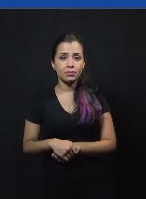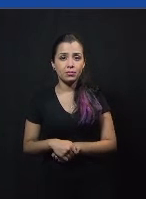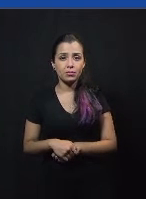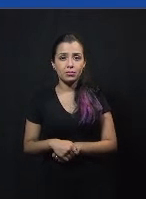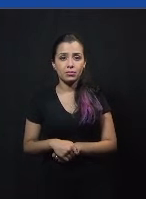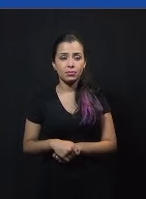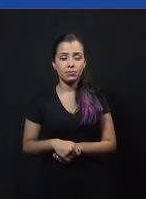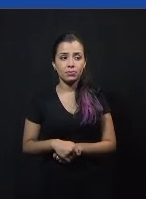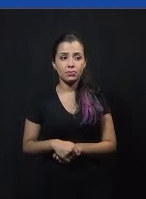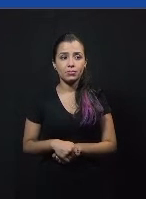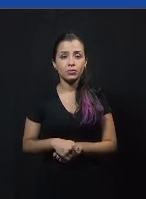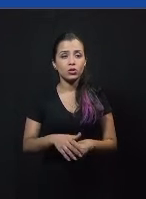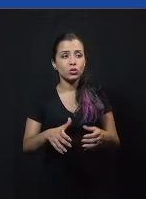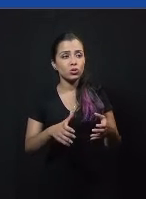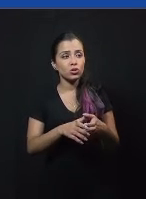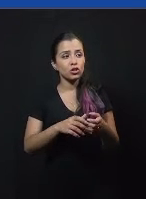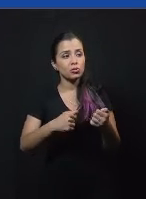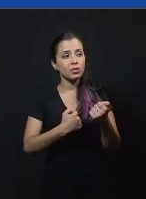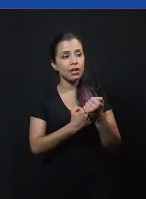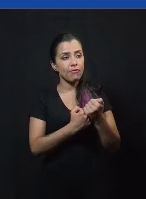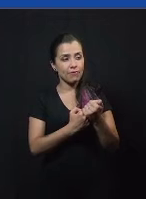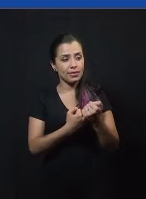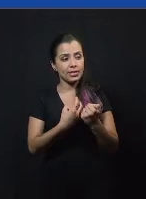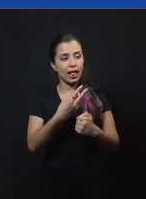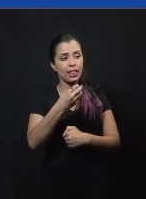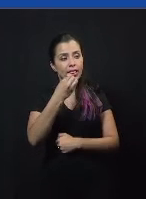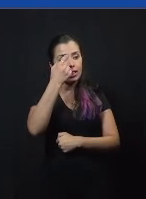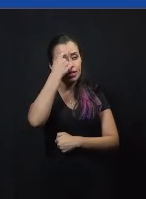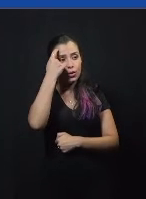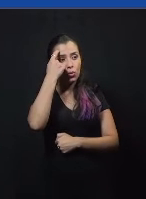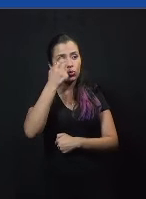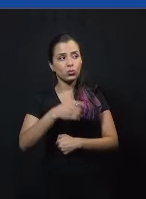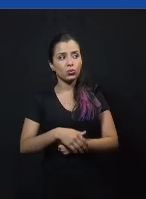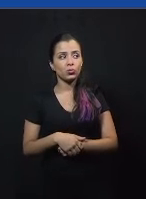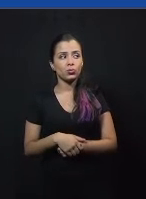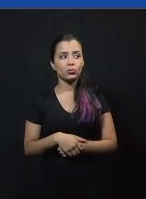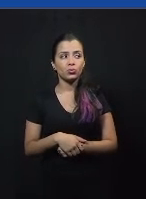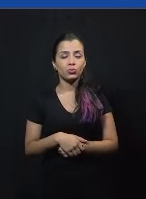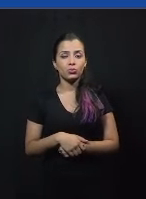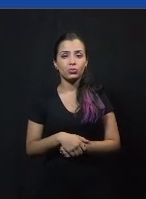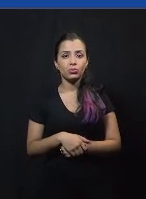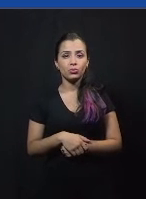Time de defesa tem agora 30 segundos para a sua pergunta, a partir de agora.